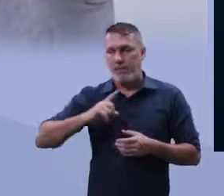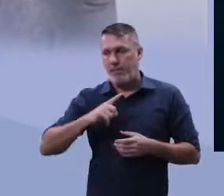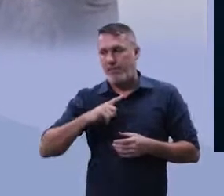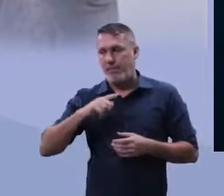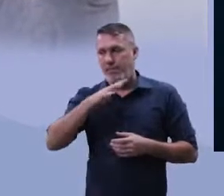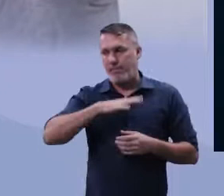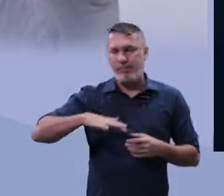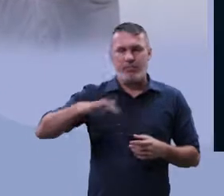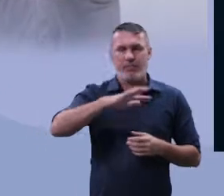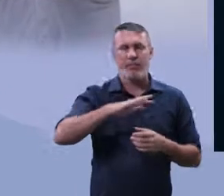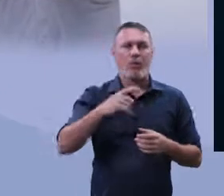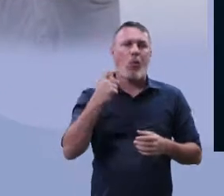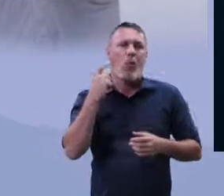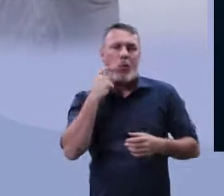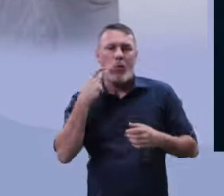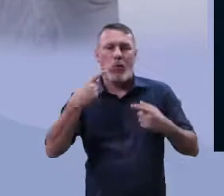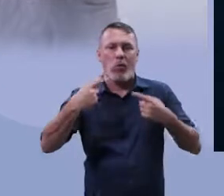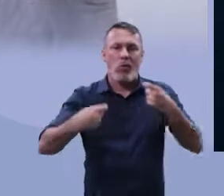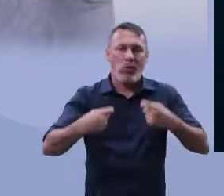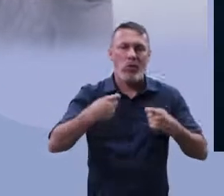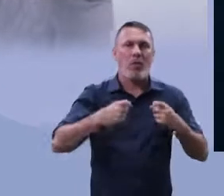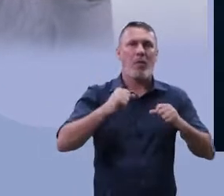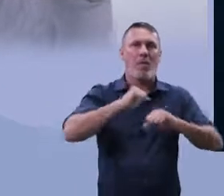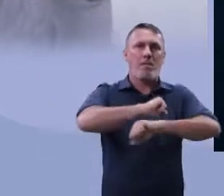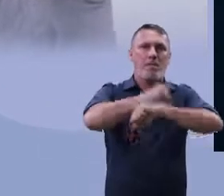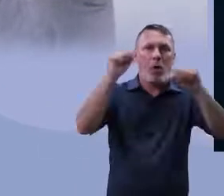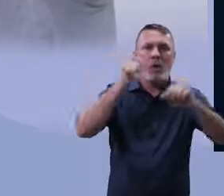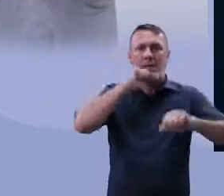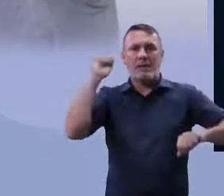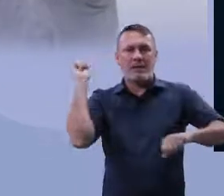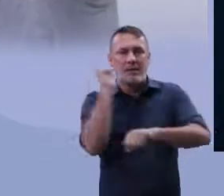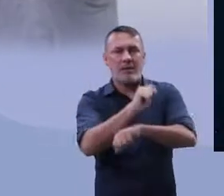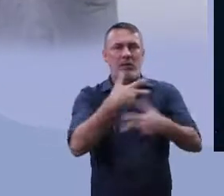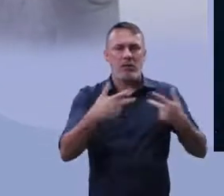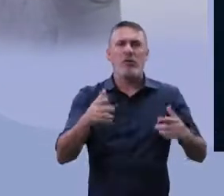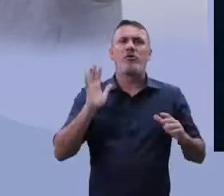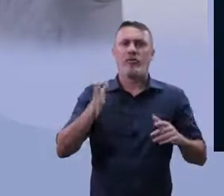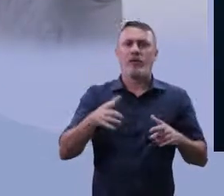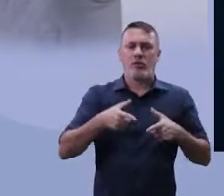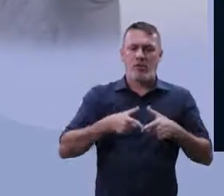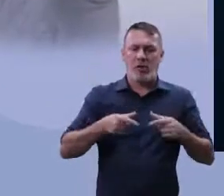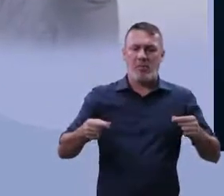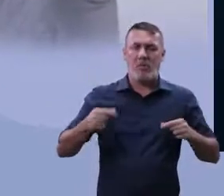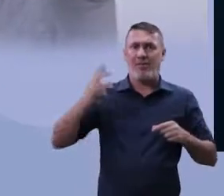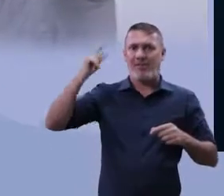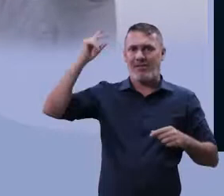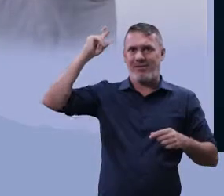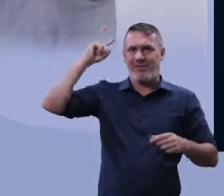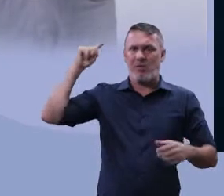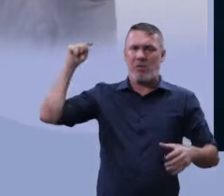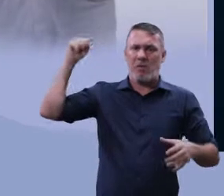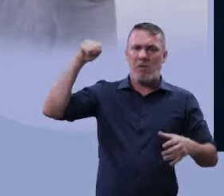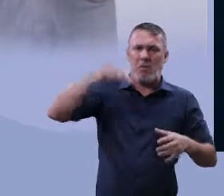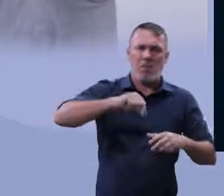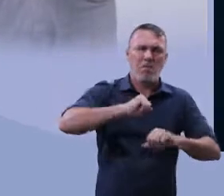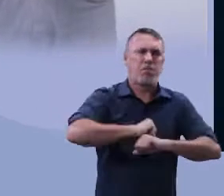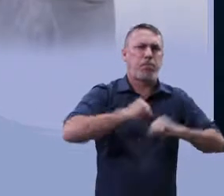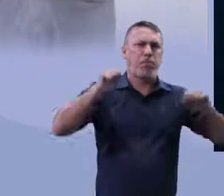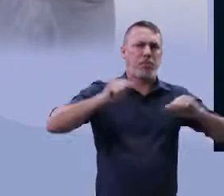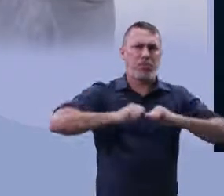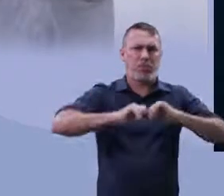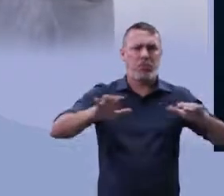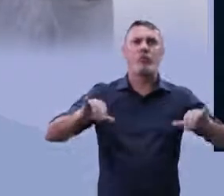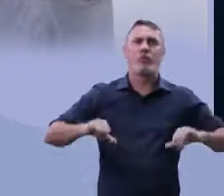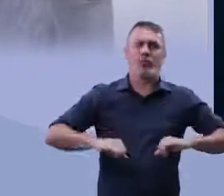efeitos abomináveis das armas nucleares já foram sentidos pelos japoneses há mais de 50 anos. A não